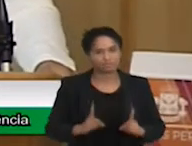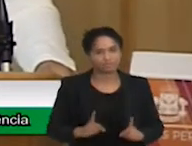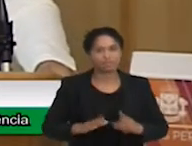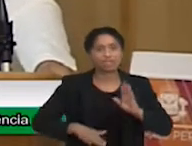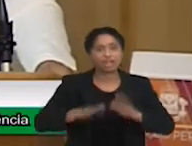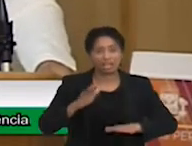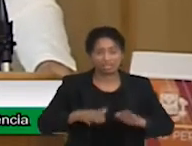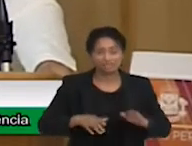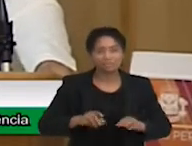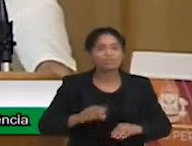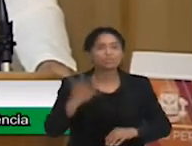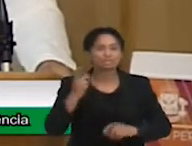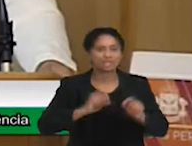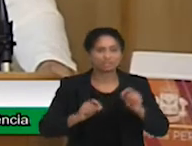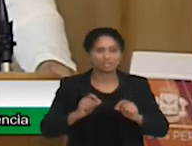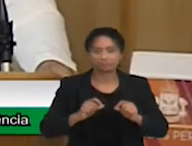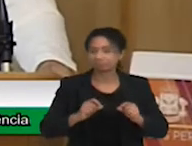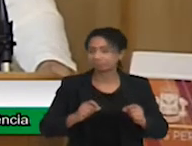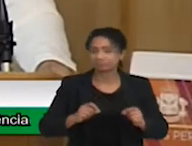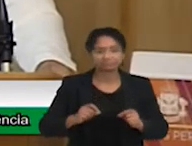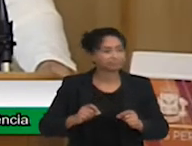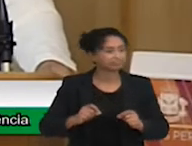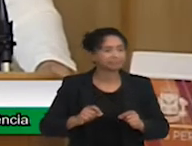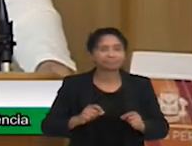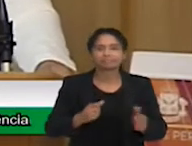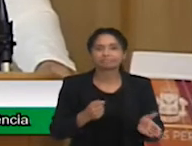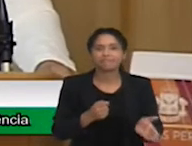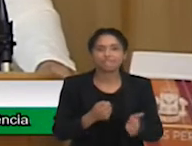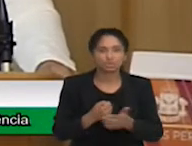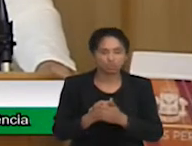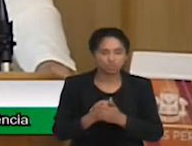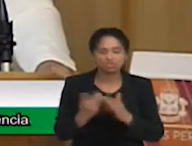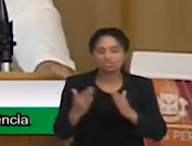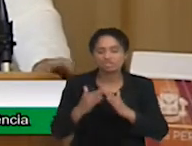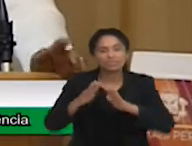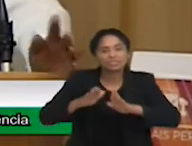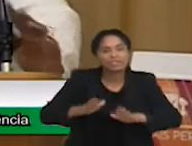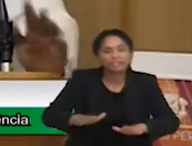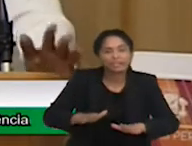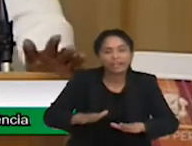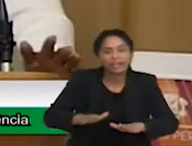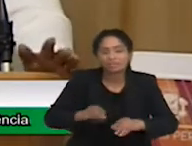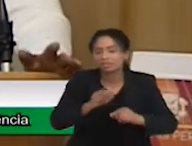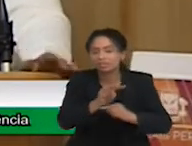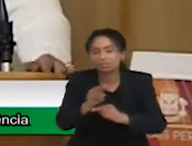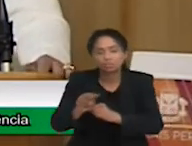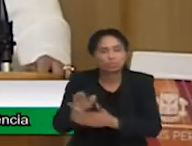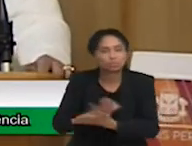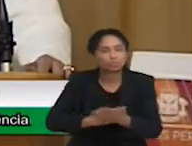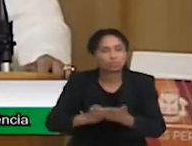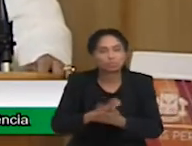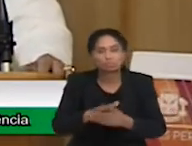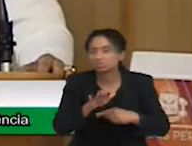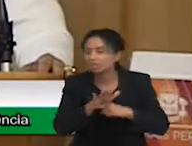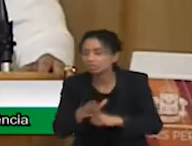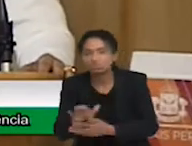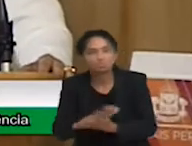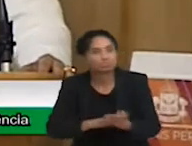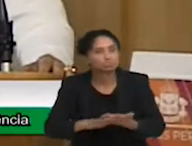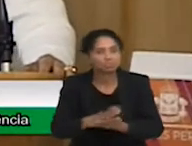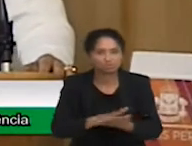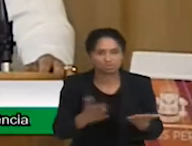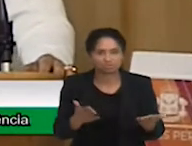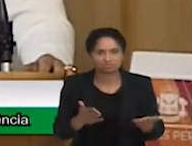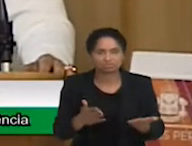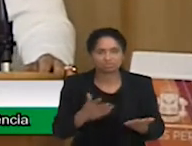invisibilizadas, ocultas, sendo negligenciadas. Elas estão sendo invisíveis,